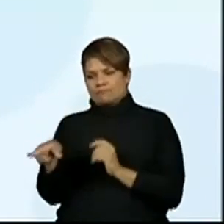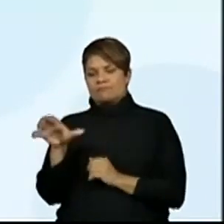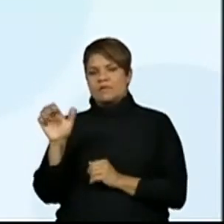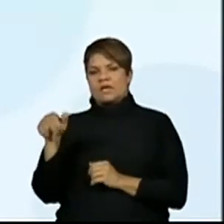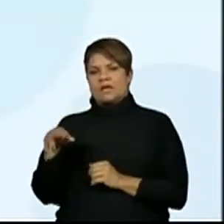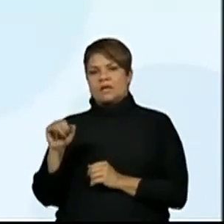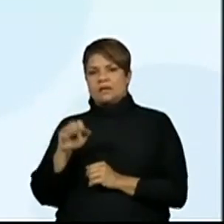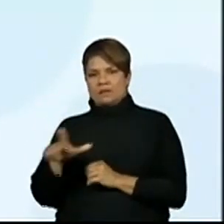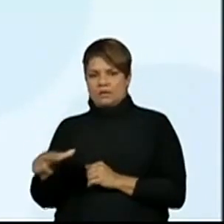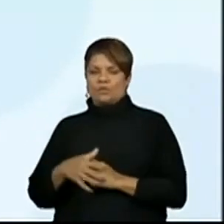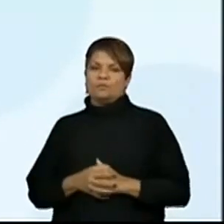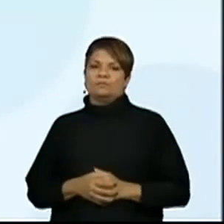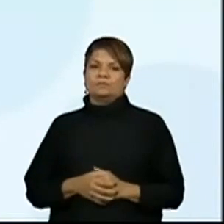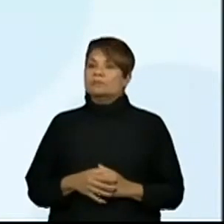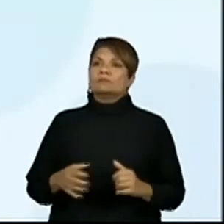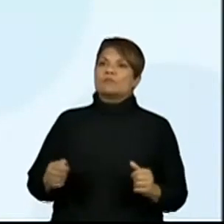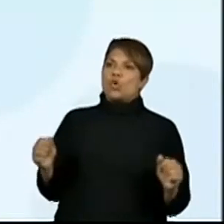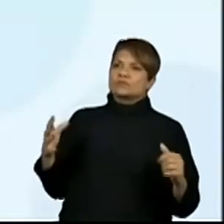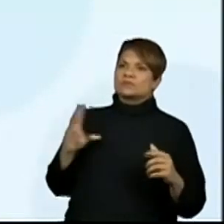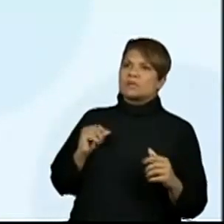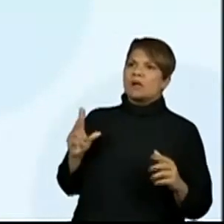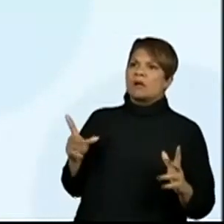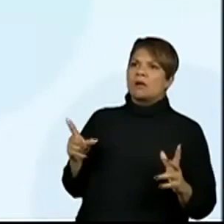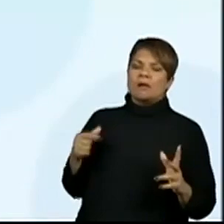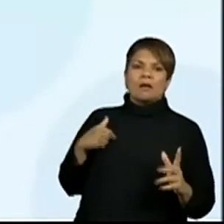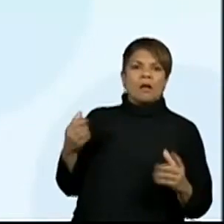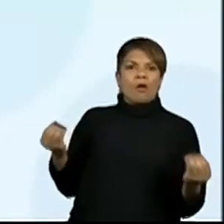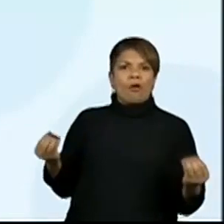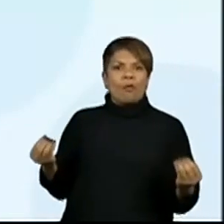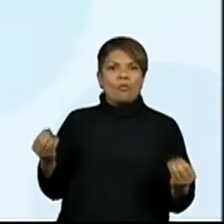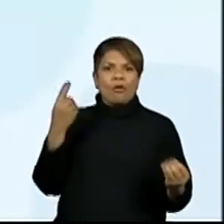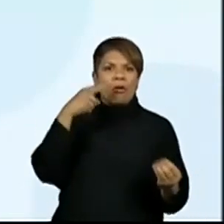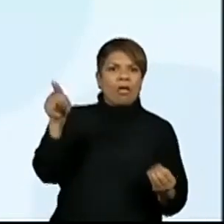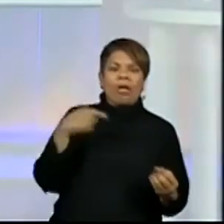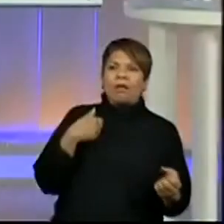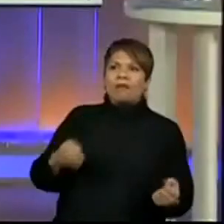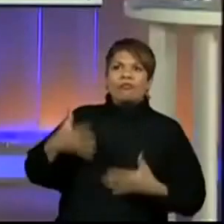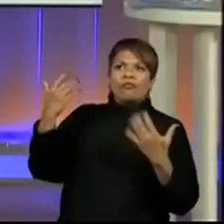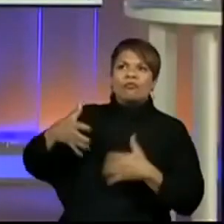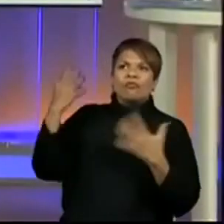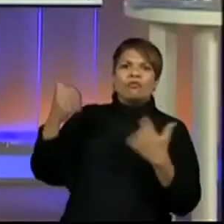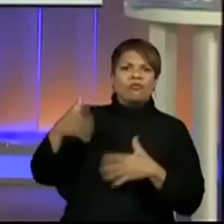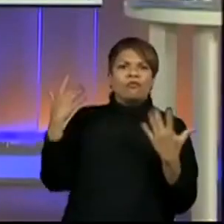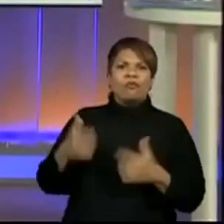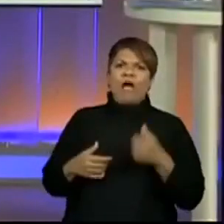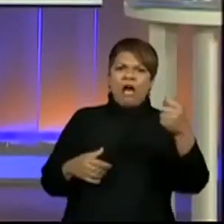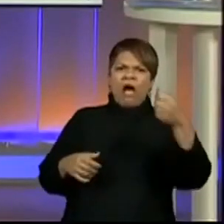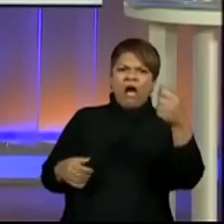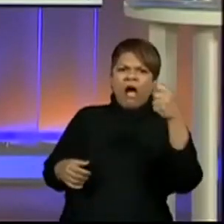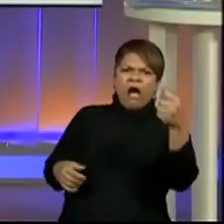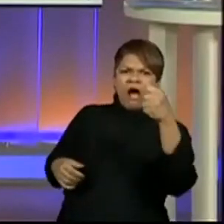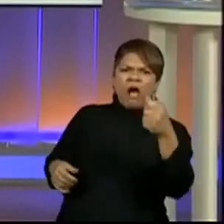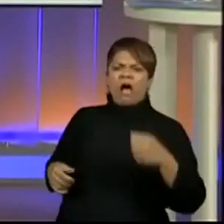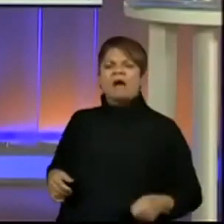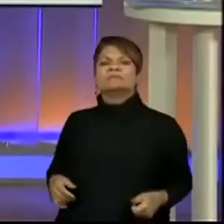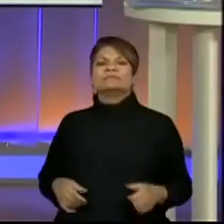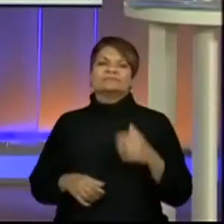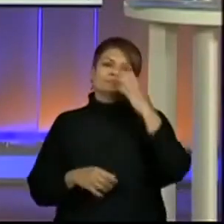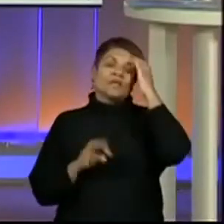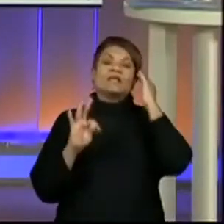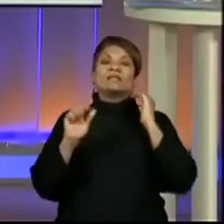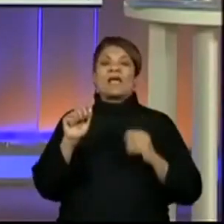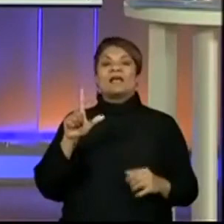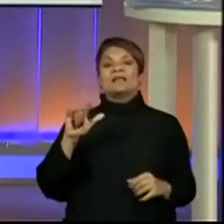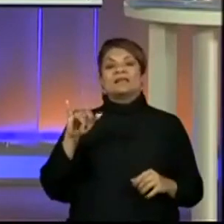clandestino, pessoal... Nossa! É virar nesse chat e ver vocês dando um show, todo mundo. Ah! Tá ali, tá Ana,